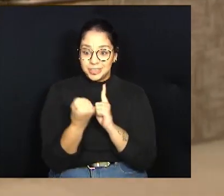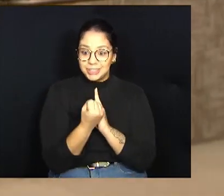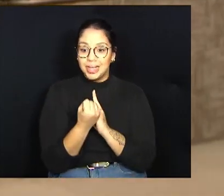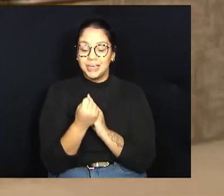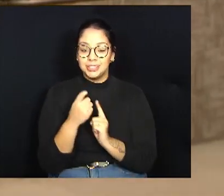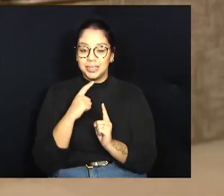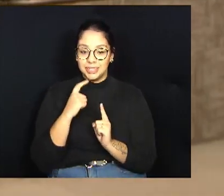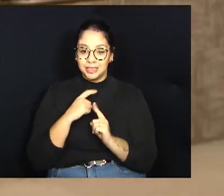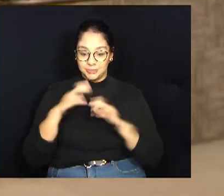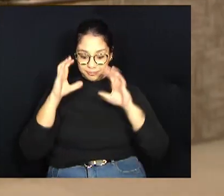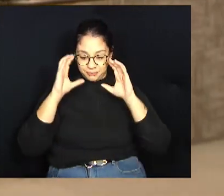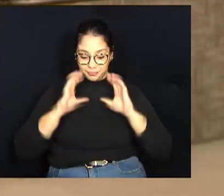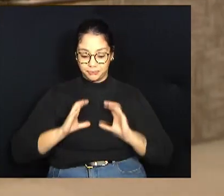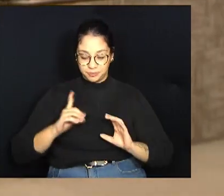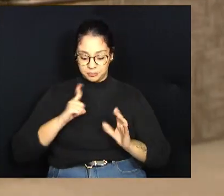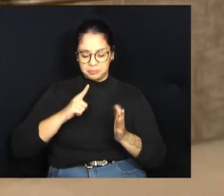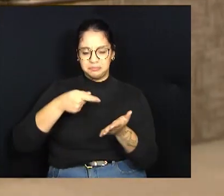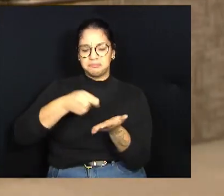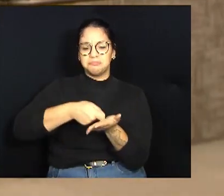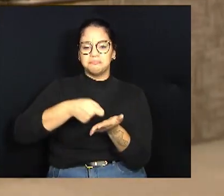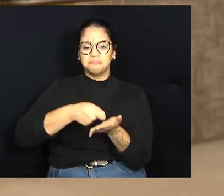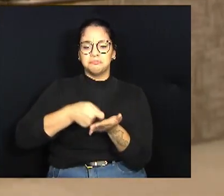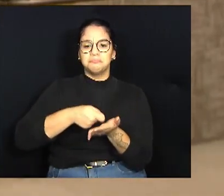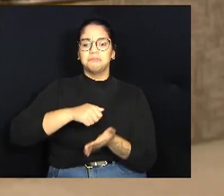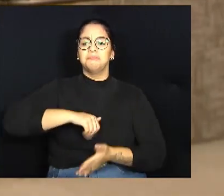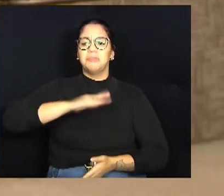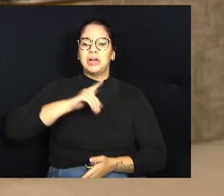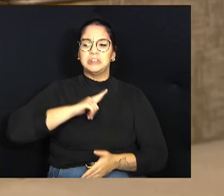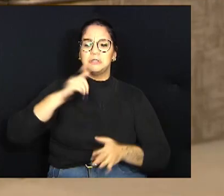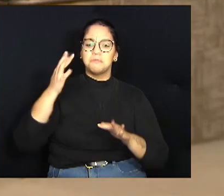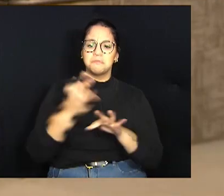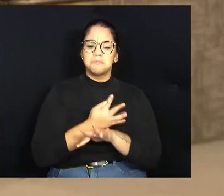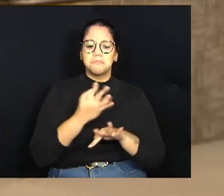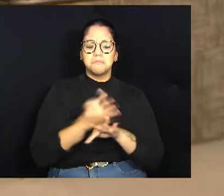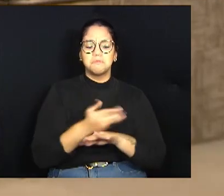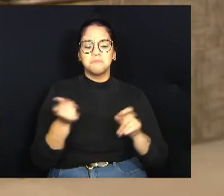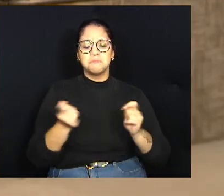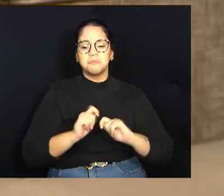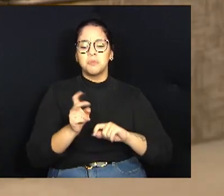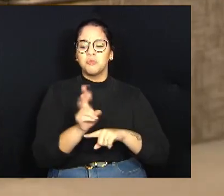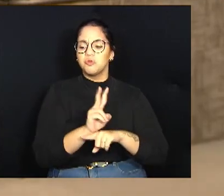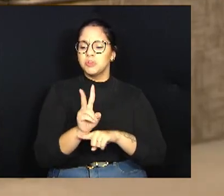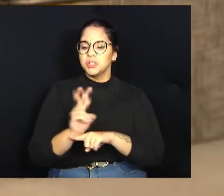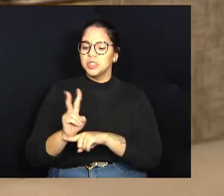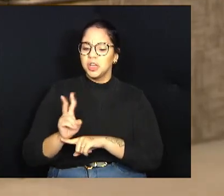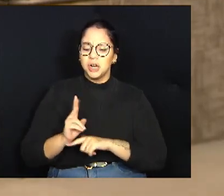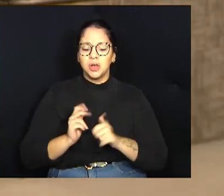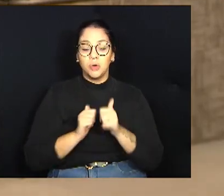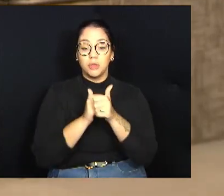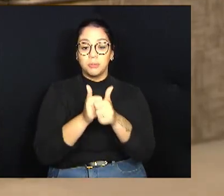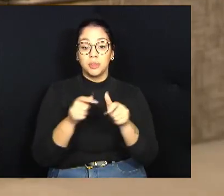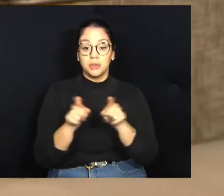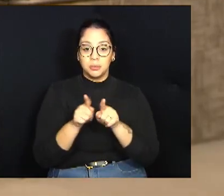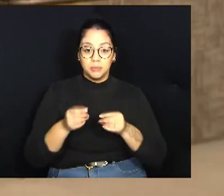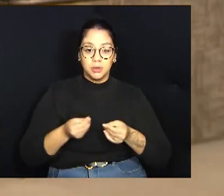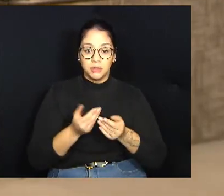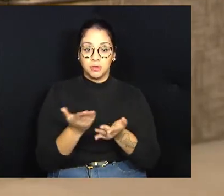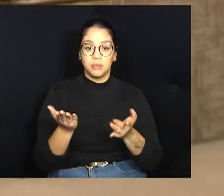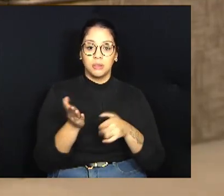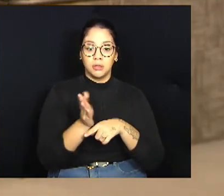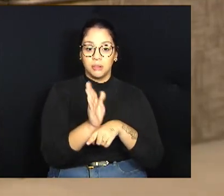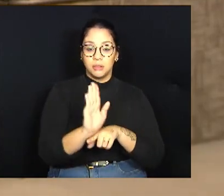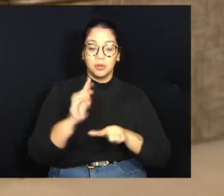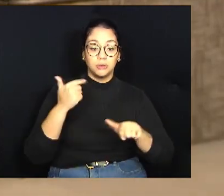postura de cobrança maior, vai ser mais exigente, vai saber fiscalizar, acompanhar e contribuir com os trabalhos,